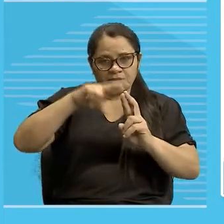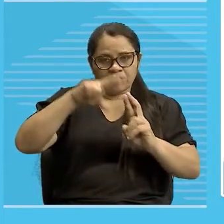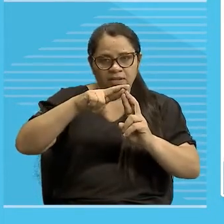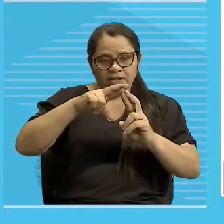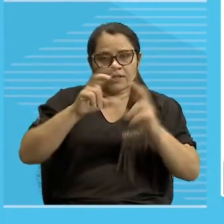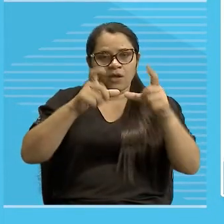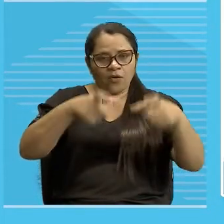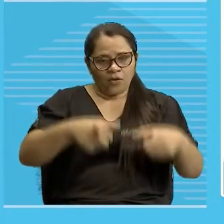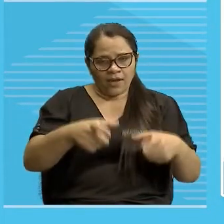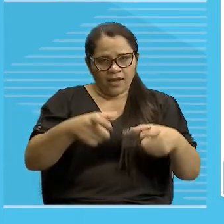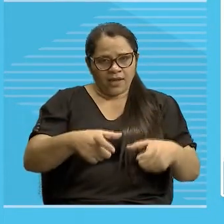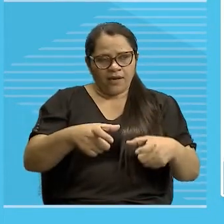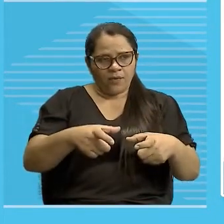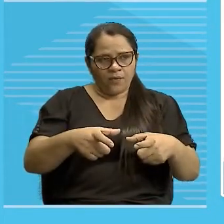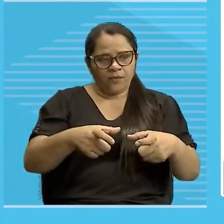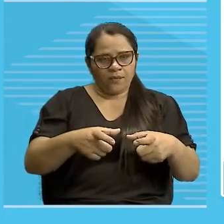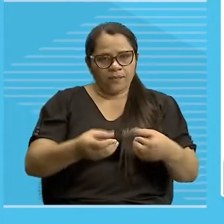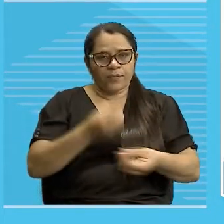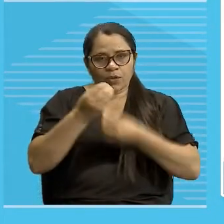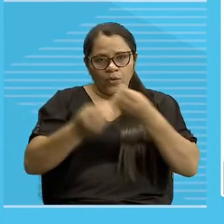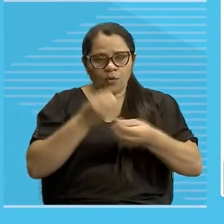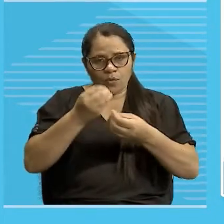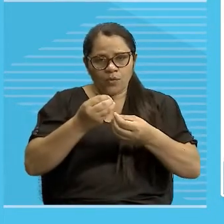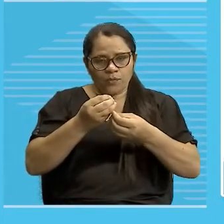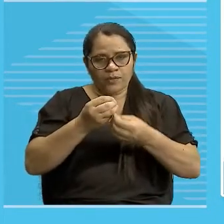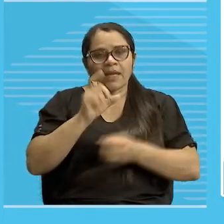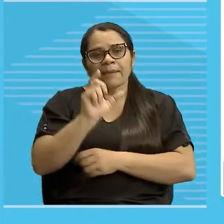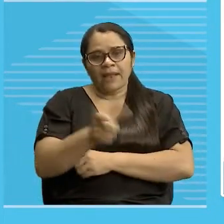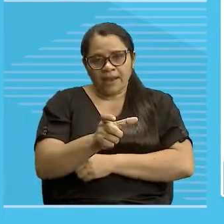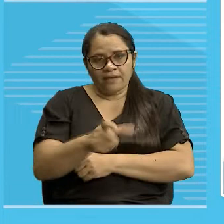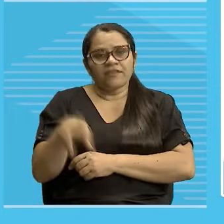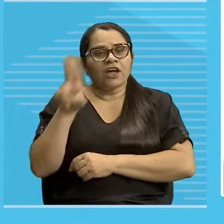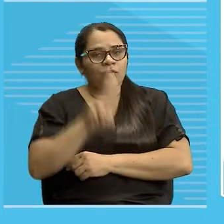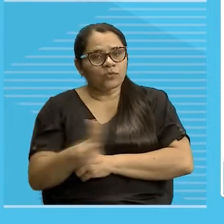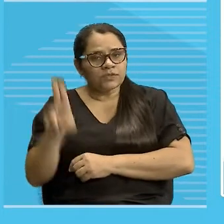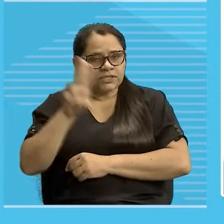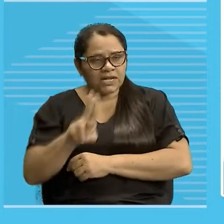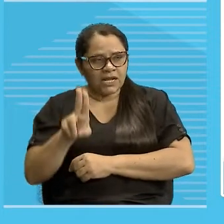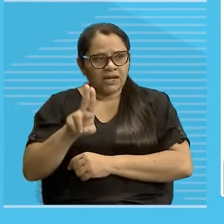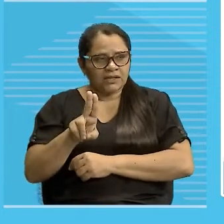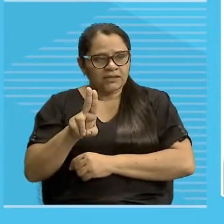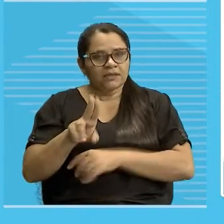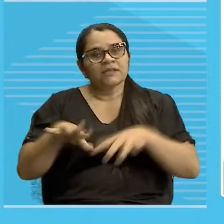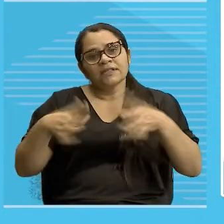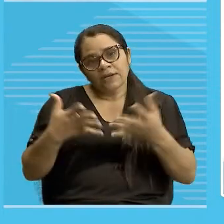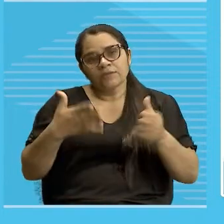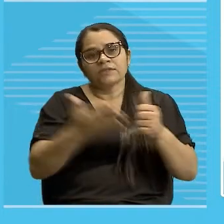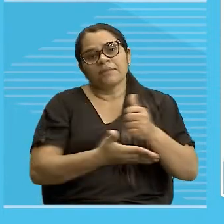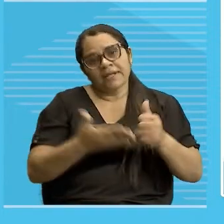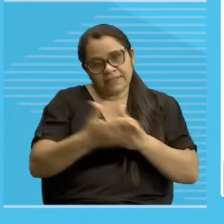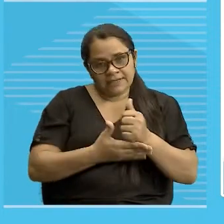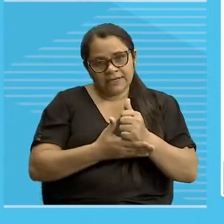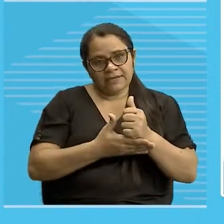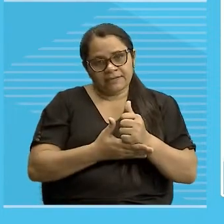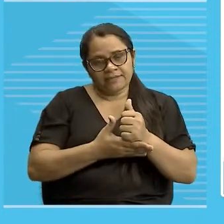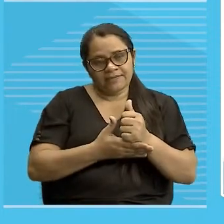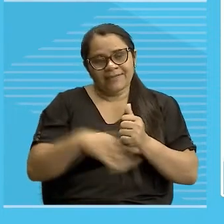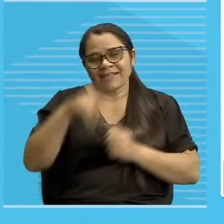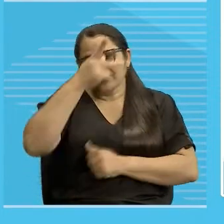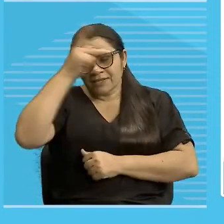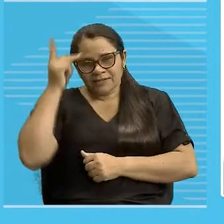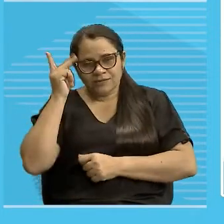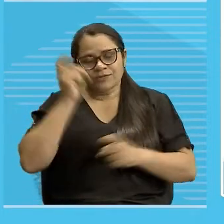ao local em que o ser se encontra. Esse local, ele vai se basear nas pessoas do discurso, por isso que a gente tem que saber